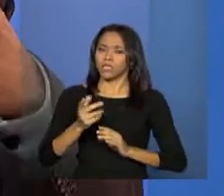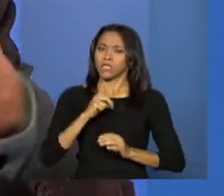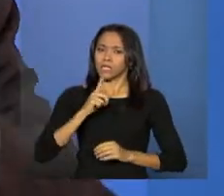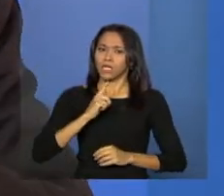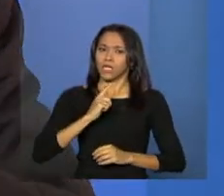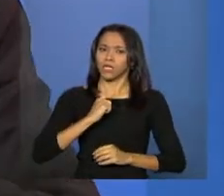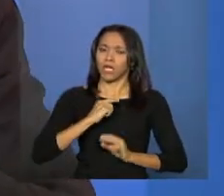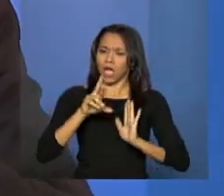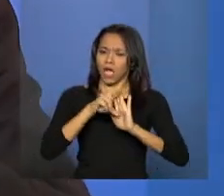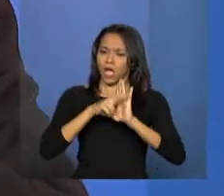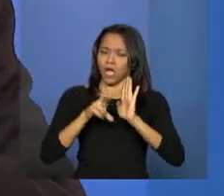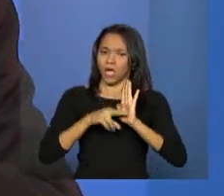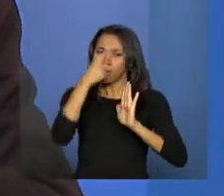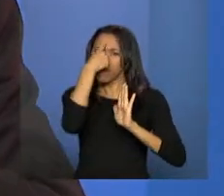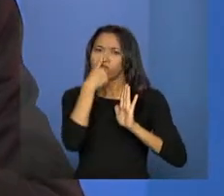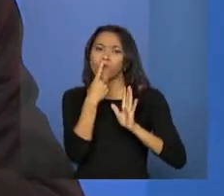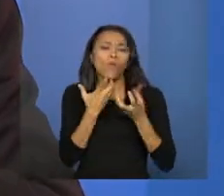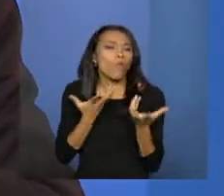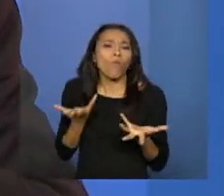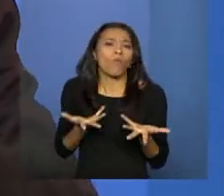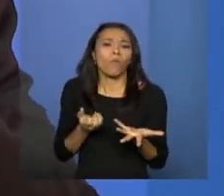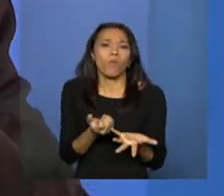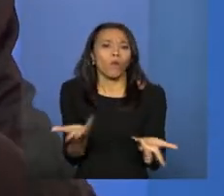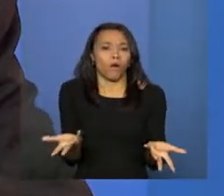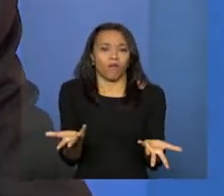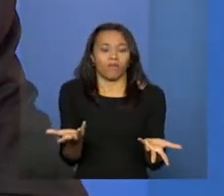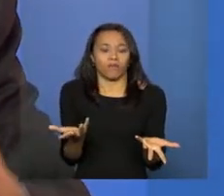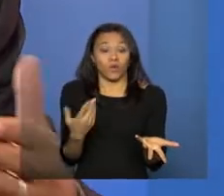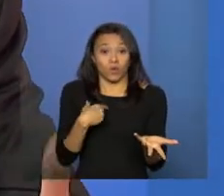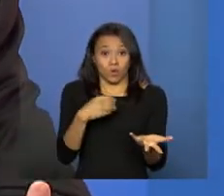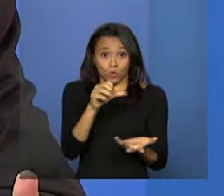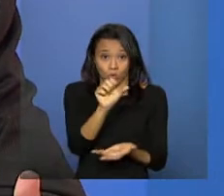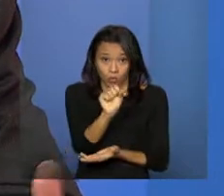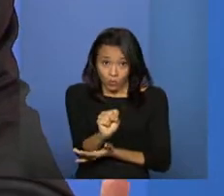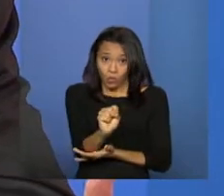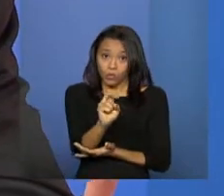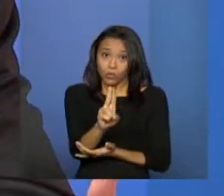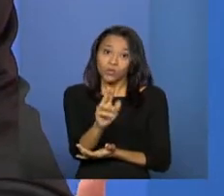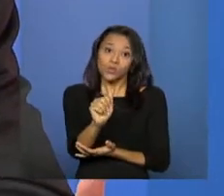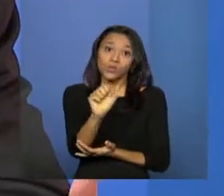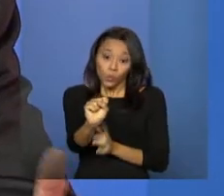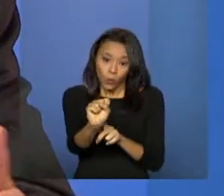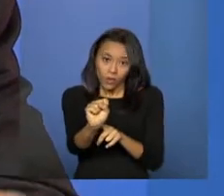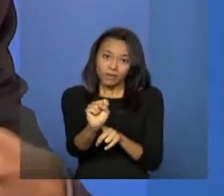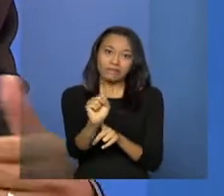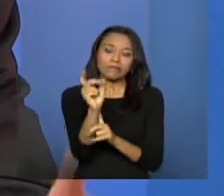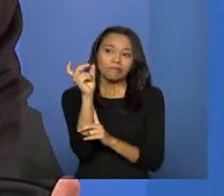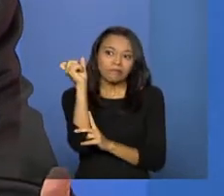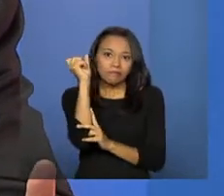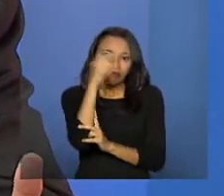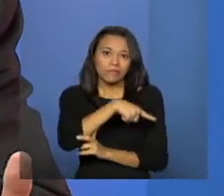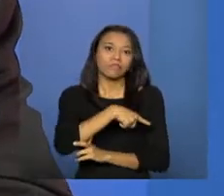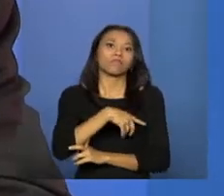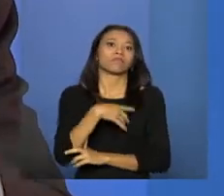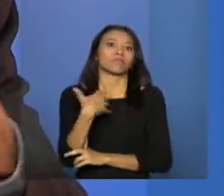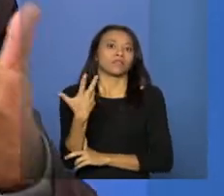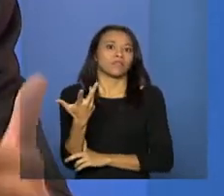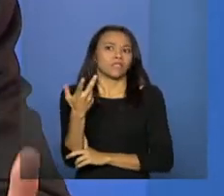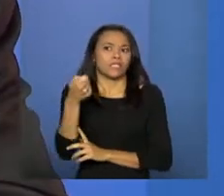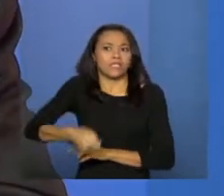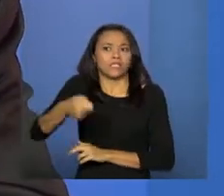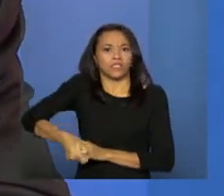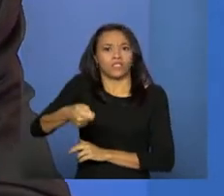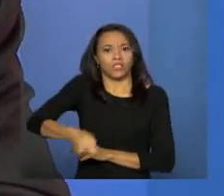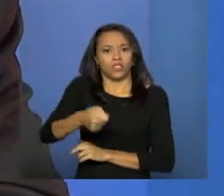Que perfil que a assistência social hoje requer? O SUS está cada dia mais complexo, exigindo de nós cada vez